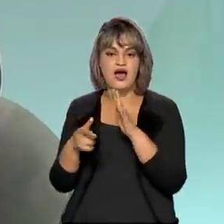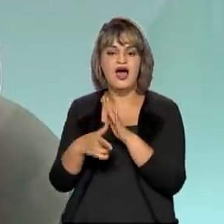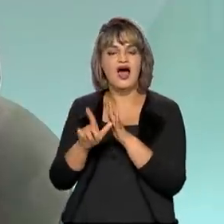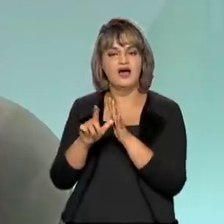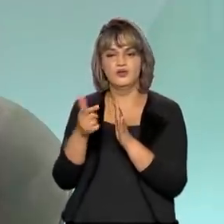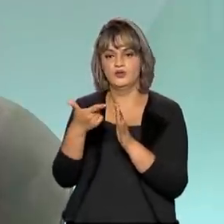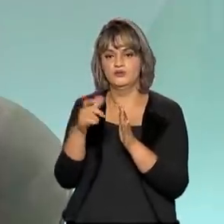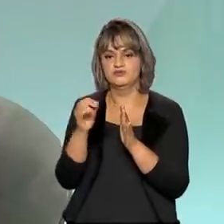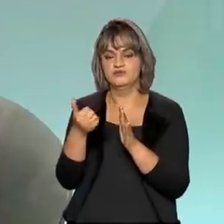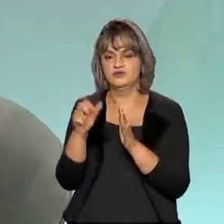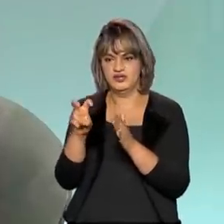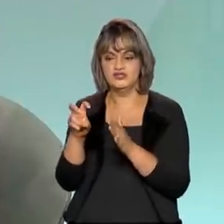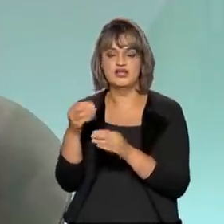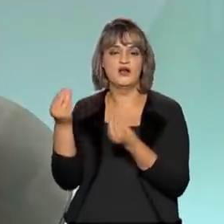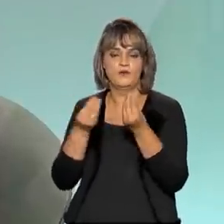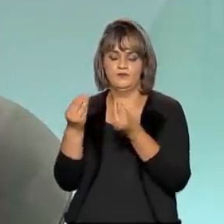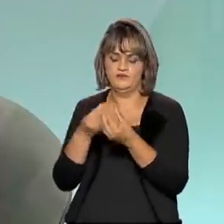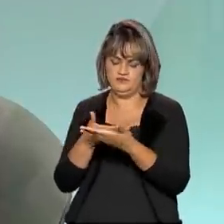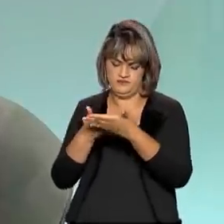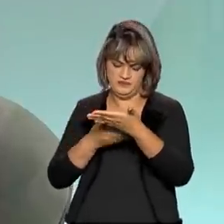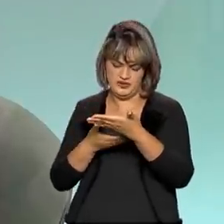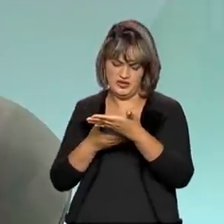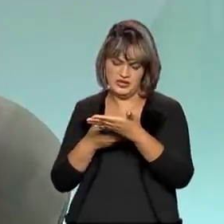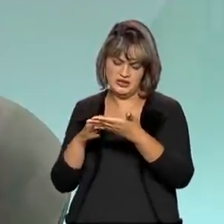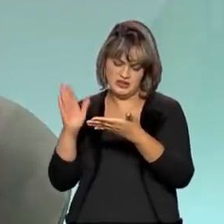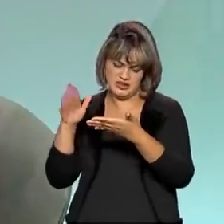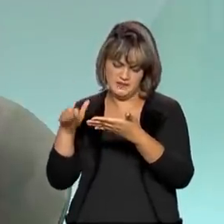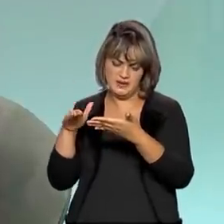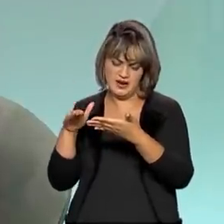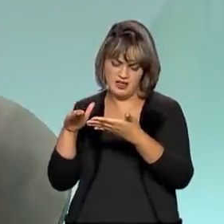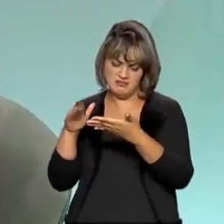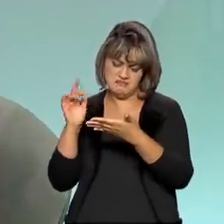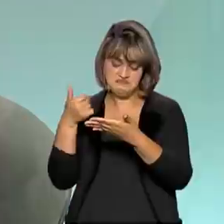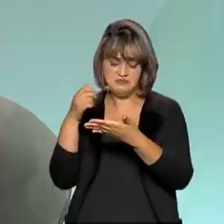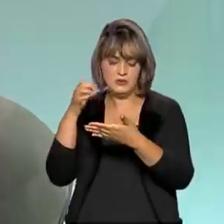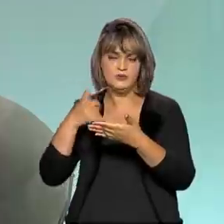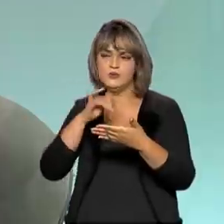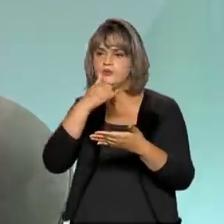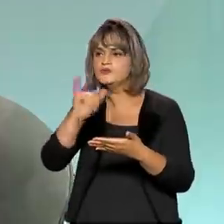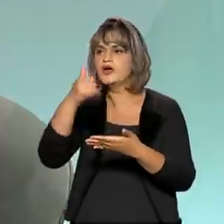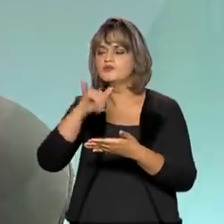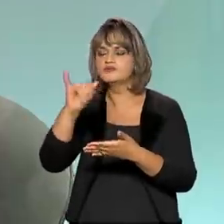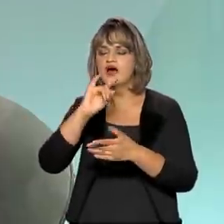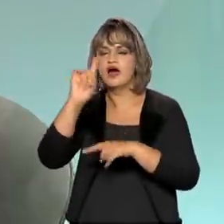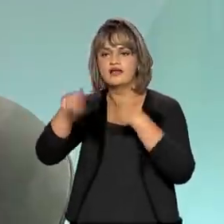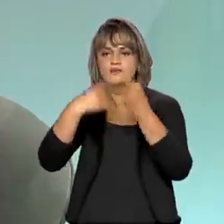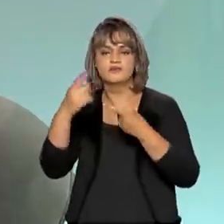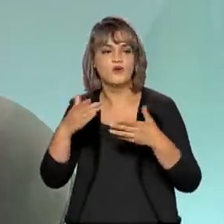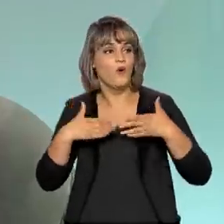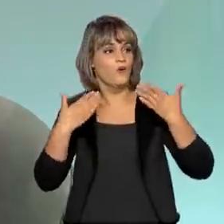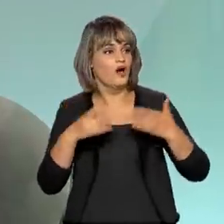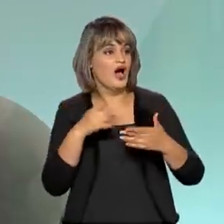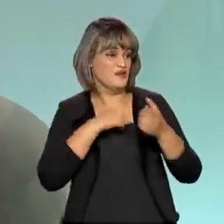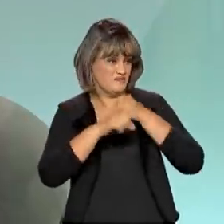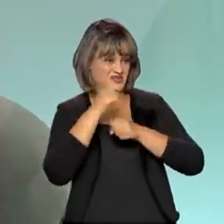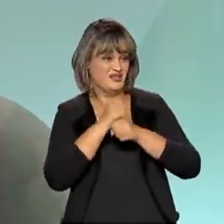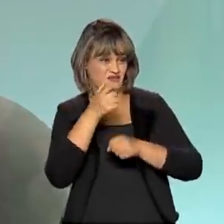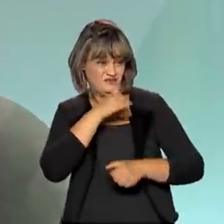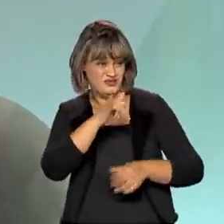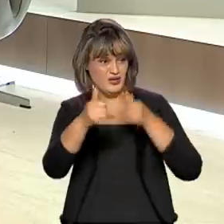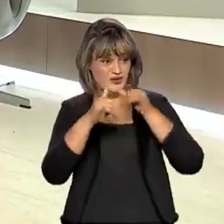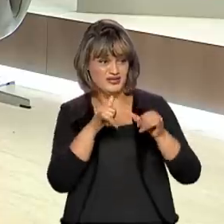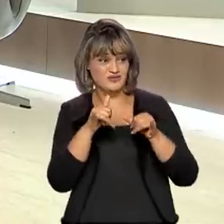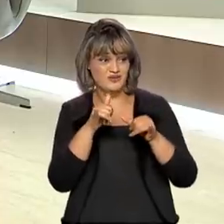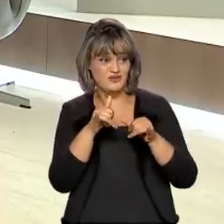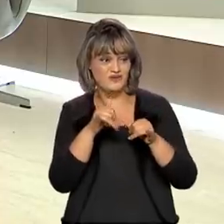2015, ele consumia, achava que a energia estava barata, no outro ano, no reajuste da distribuidora, avisava, olha, aquela energia que você consumiu no ano passado não era